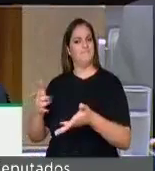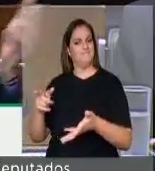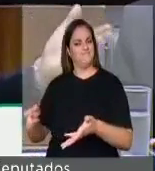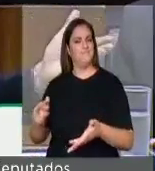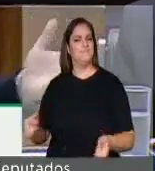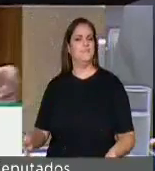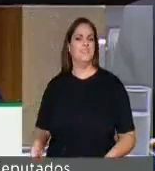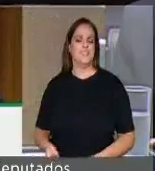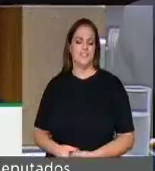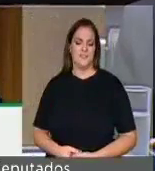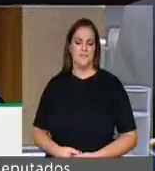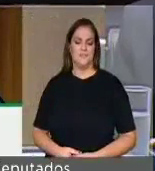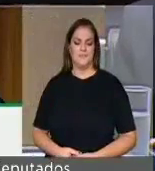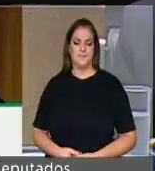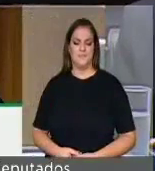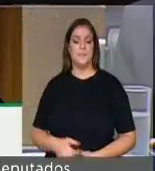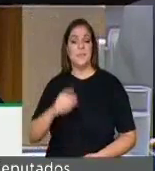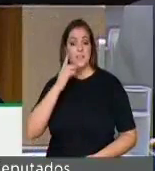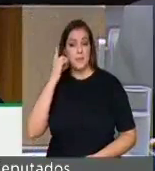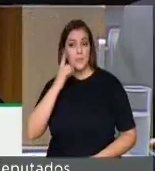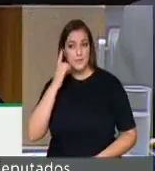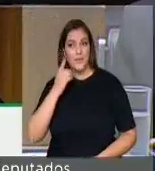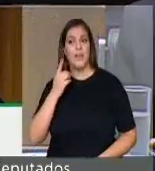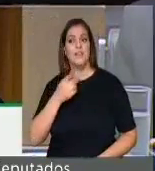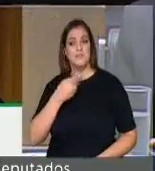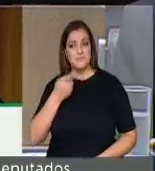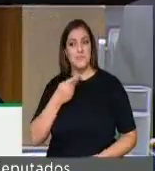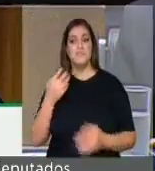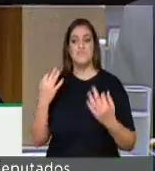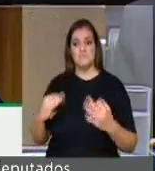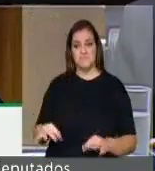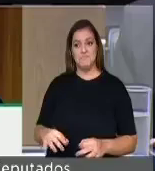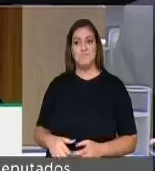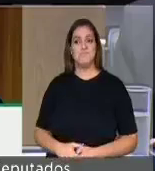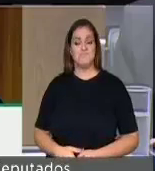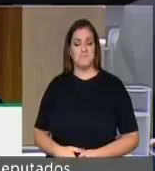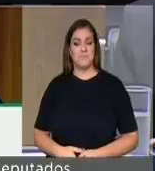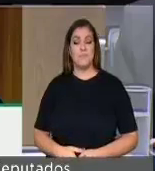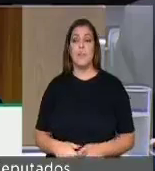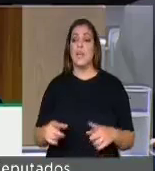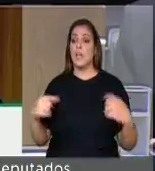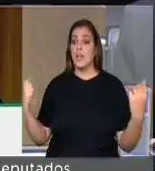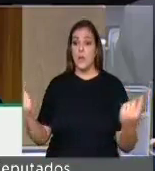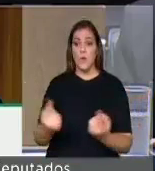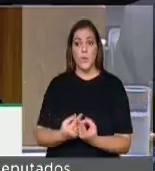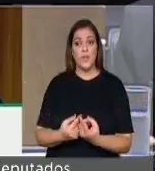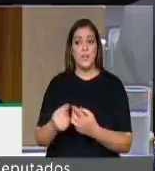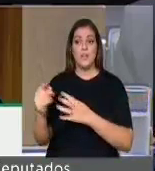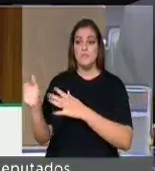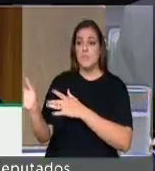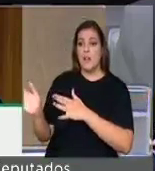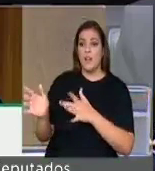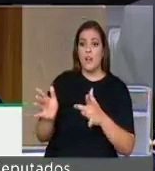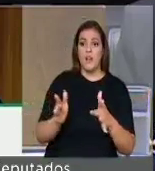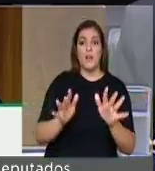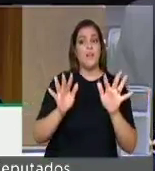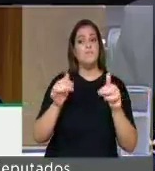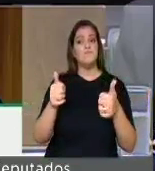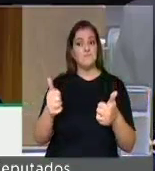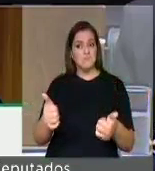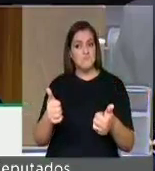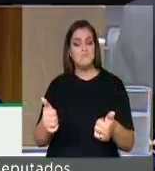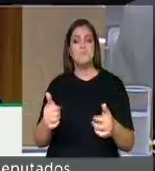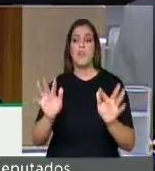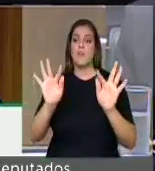que é sempre permanente do deputado Pompeu de Matos. Tendo sido alcançada a finalidade dessa comissão geral,